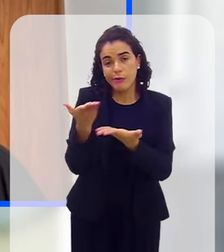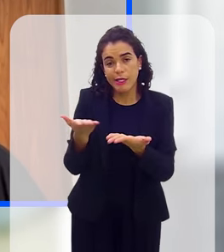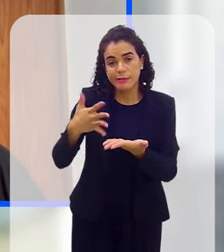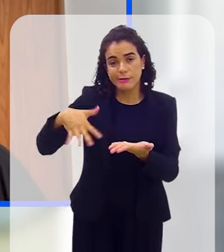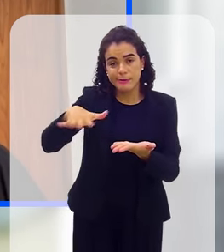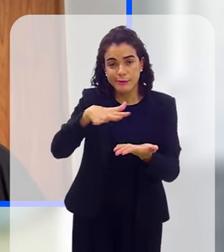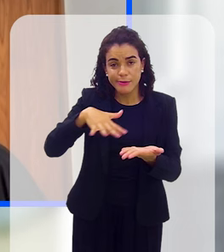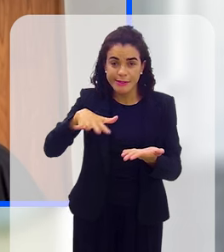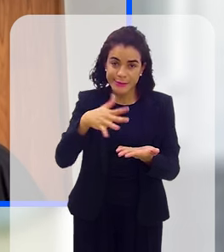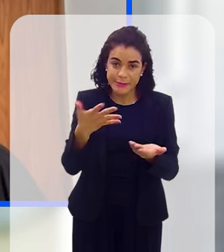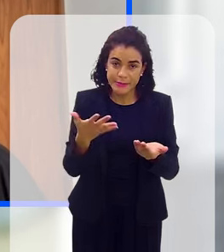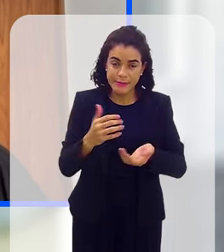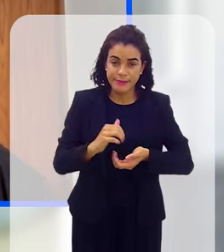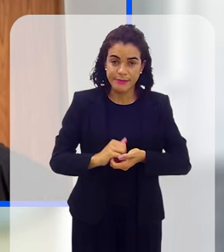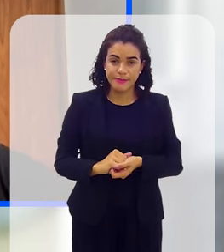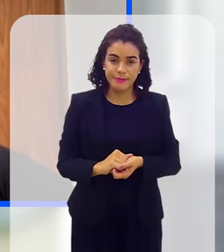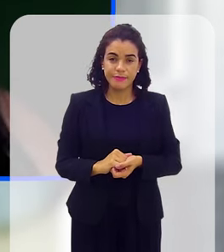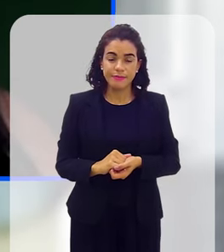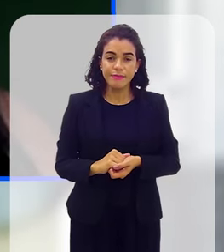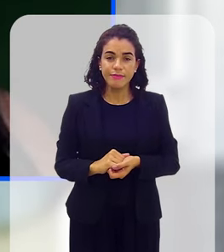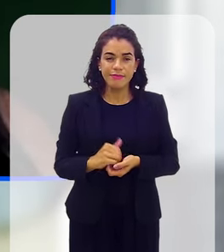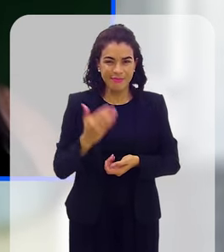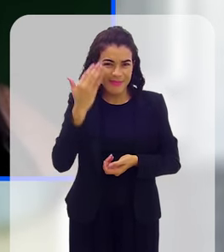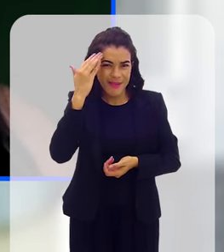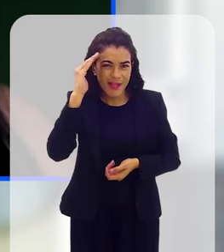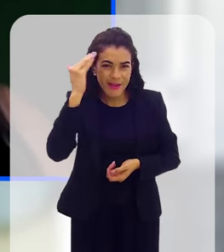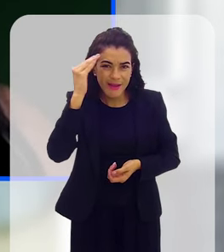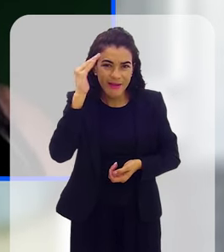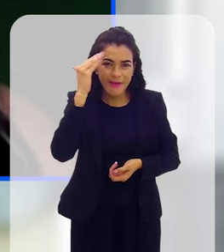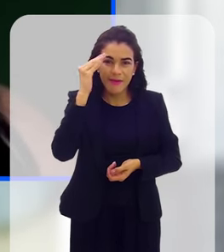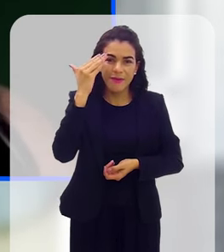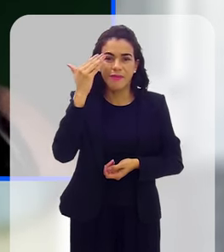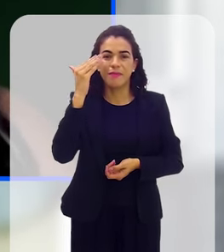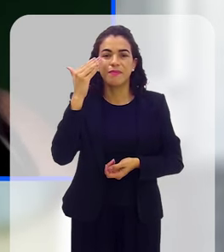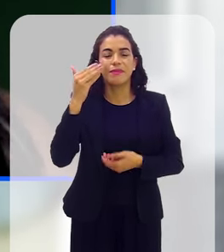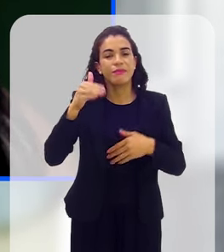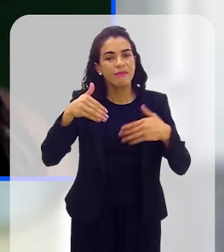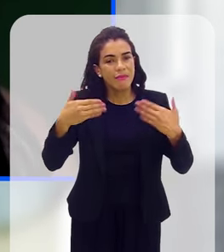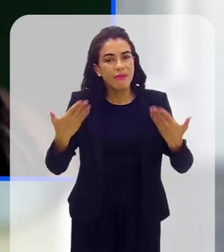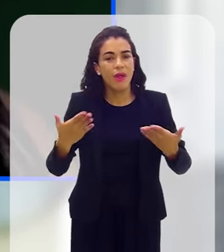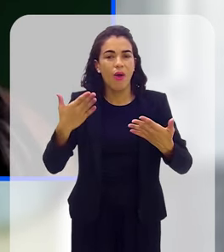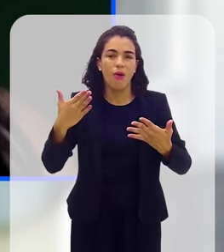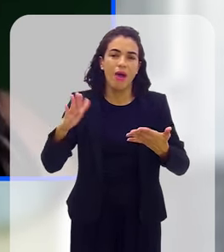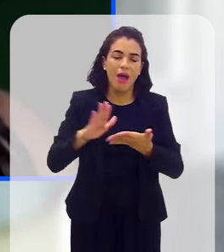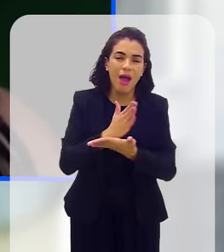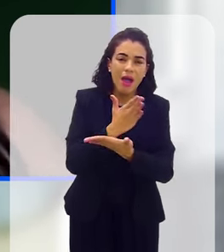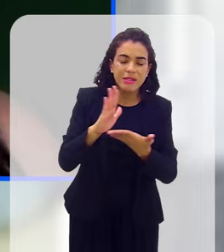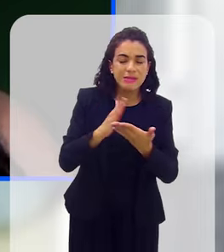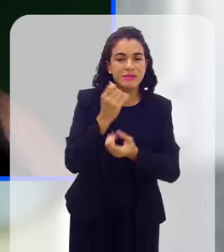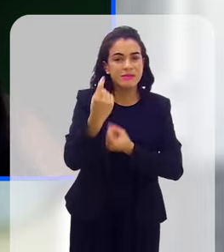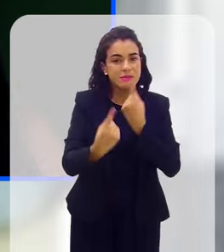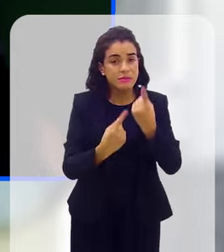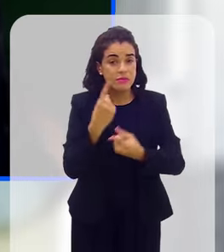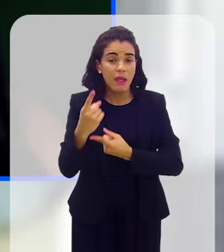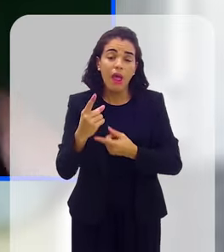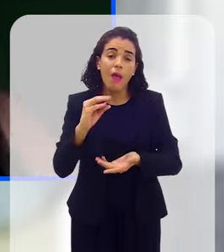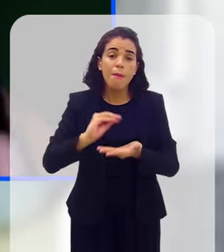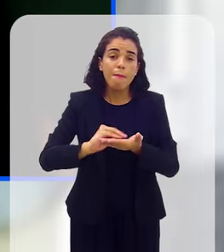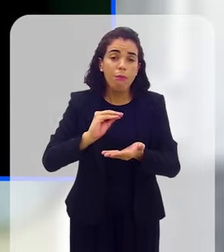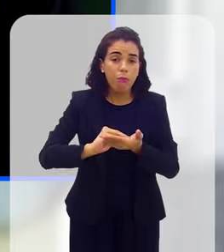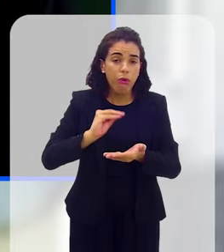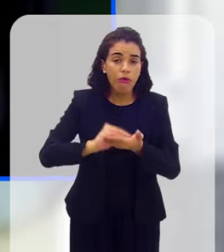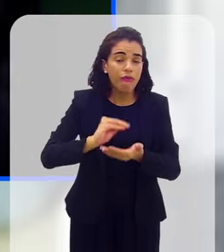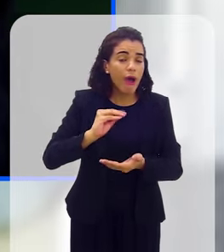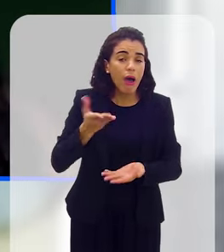acabam caindo nessas situações, entende? Então, muitas das vezes, acontece, por negligência sim,